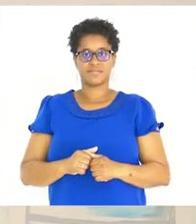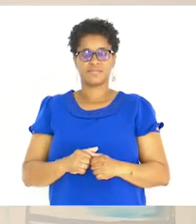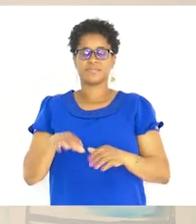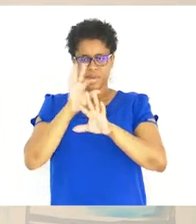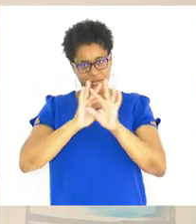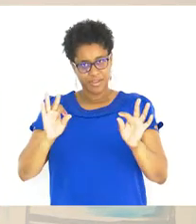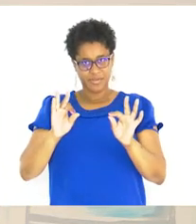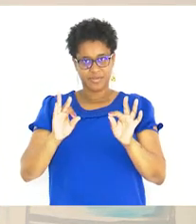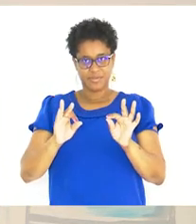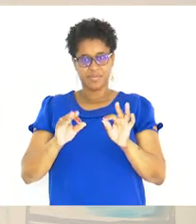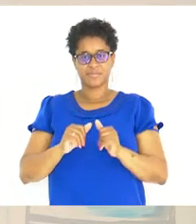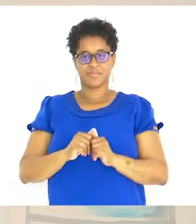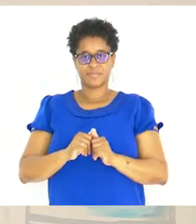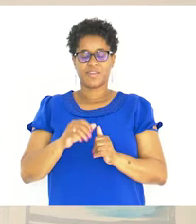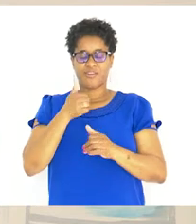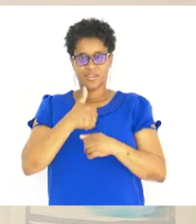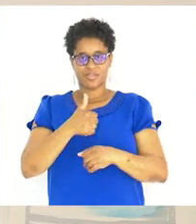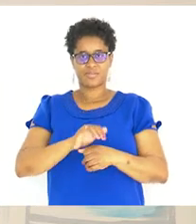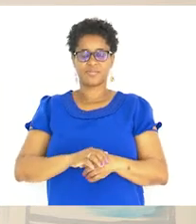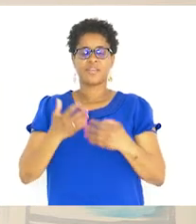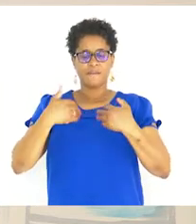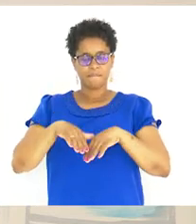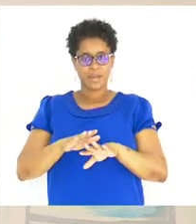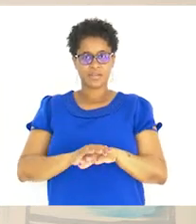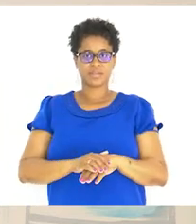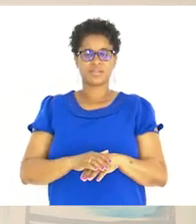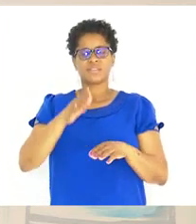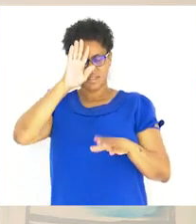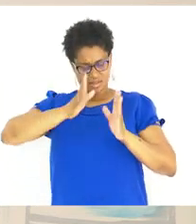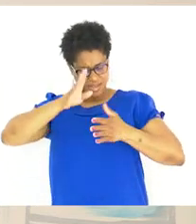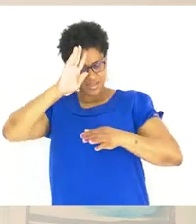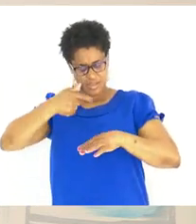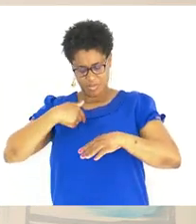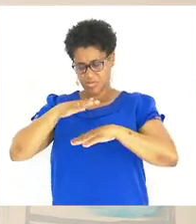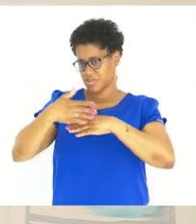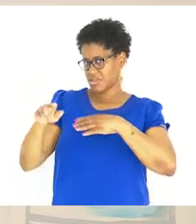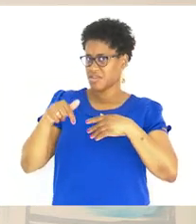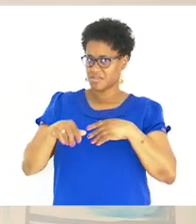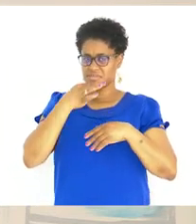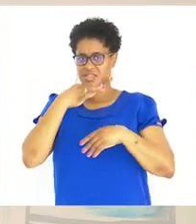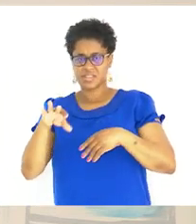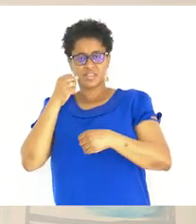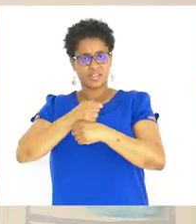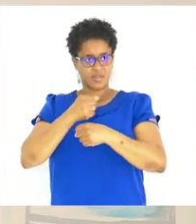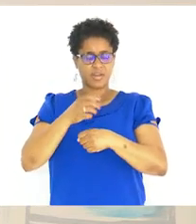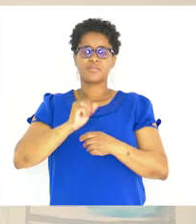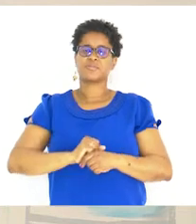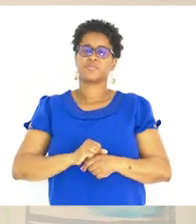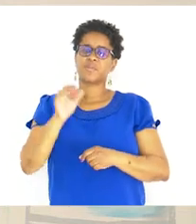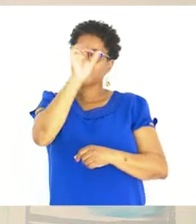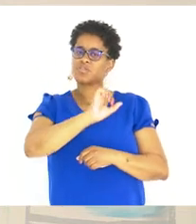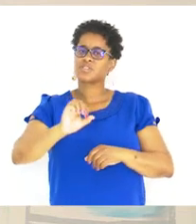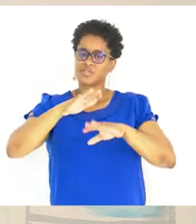Perfeito? Ótimo Mas Já sabem Eu não vou sair daqui Sem deixar Exercícios